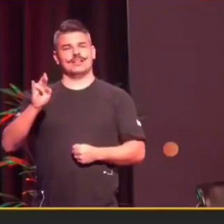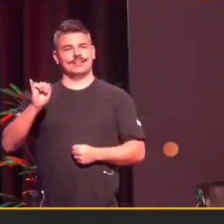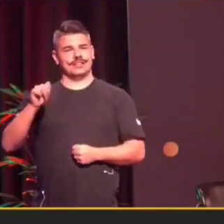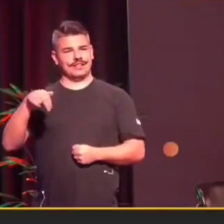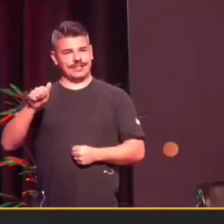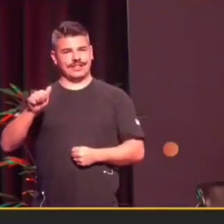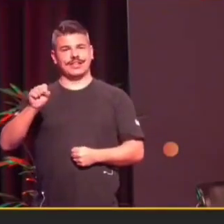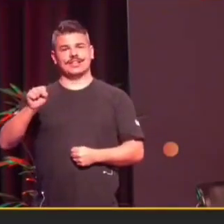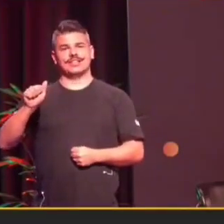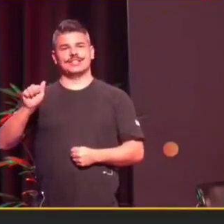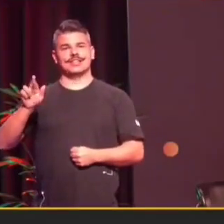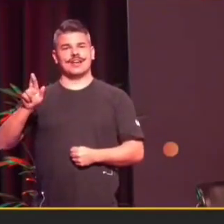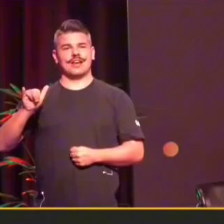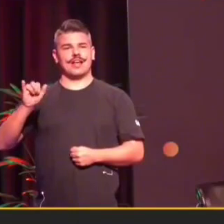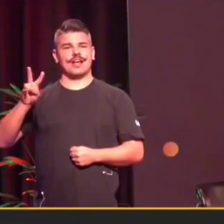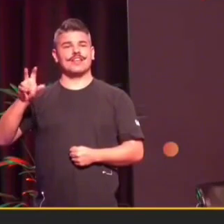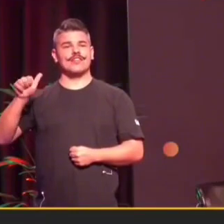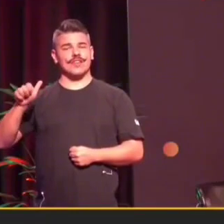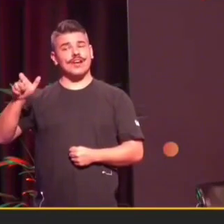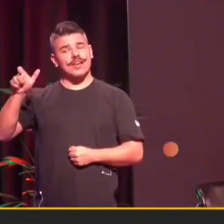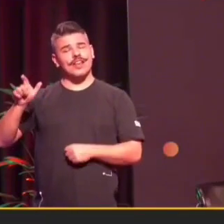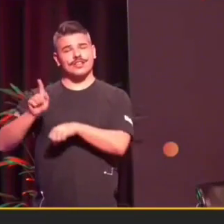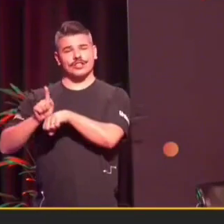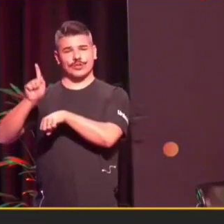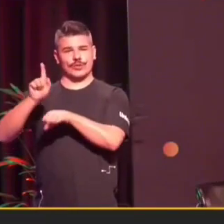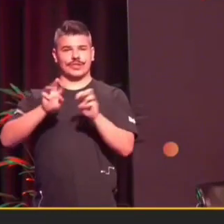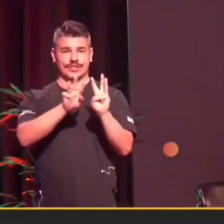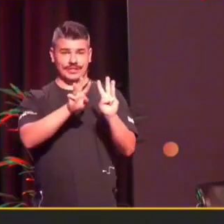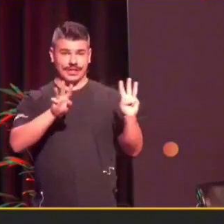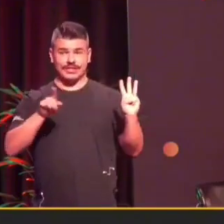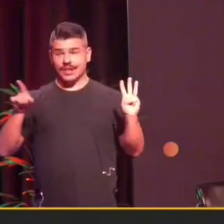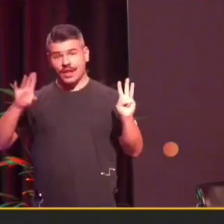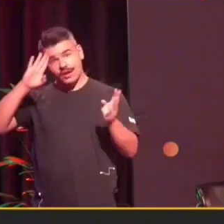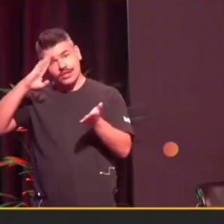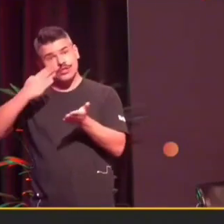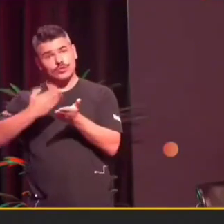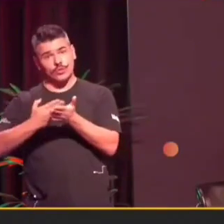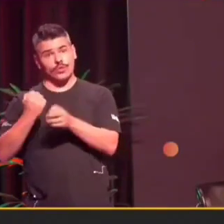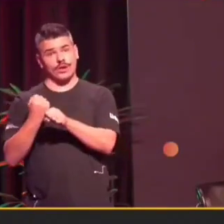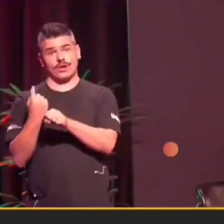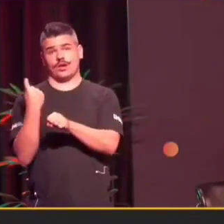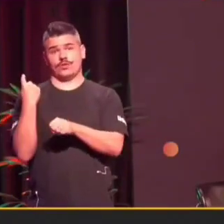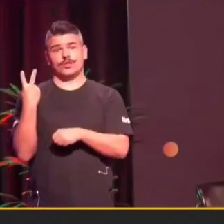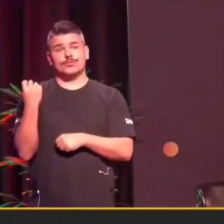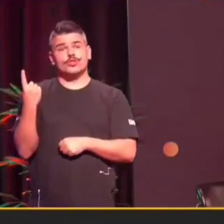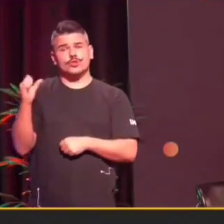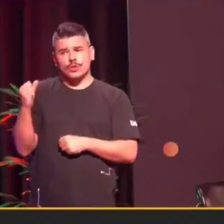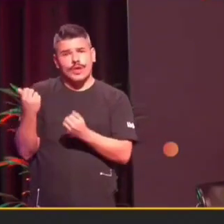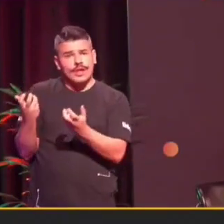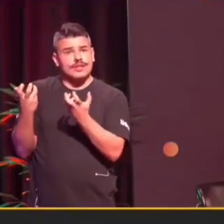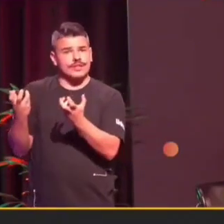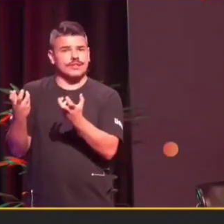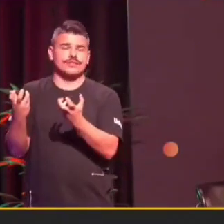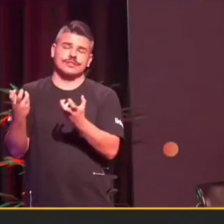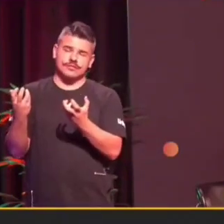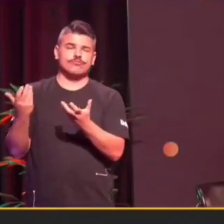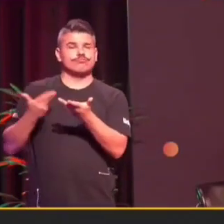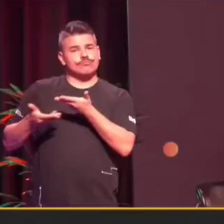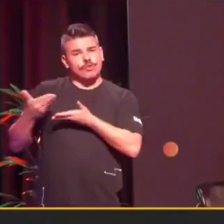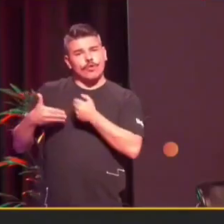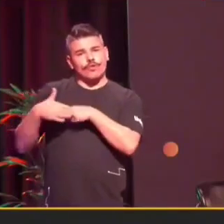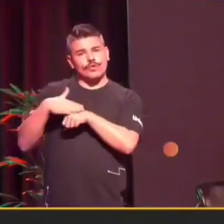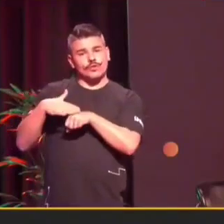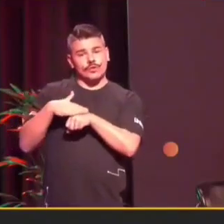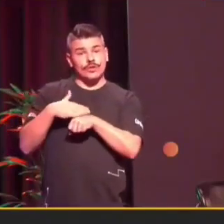a nossa gestora de sites, ela acreditou nisso em 2018. E hoje, recebendo esse